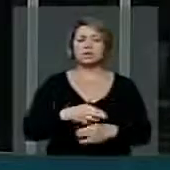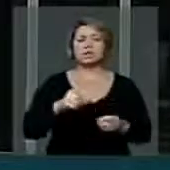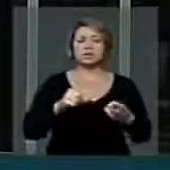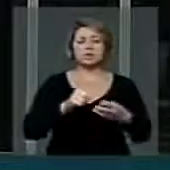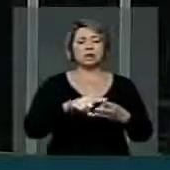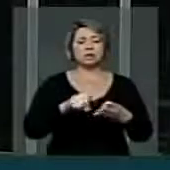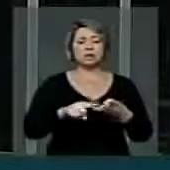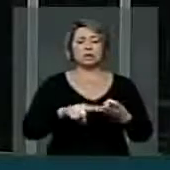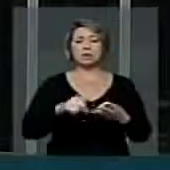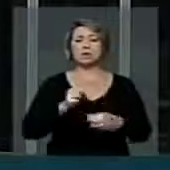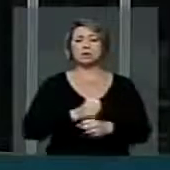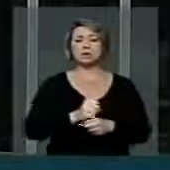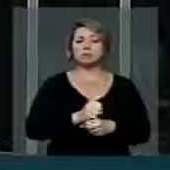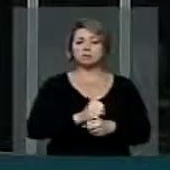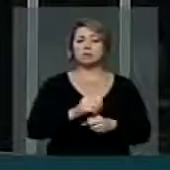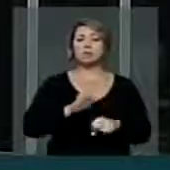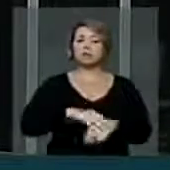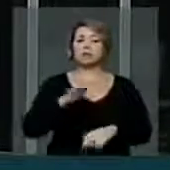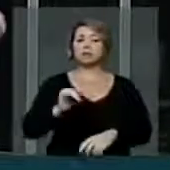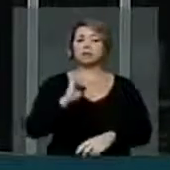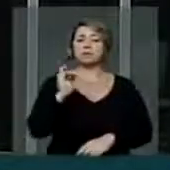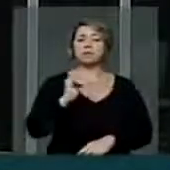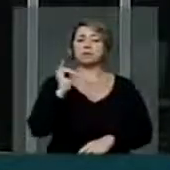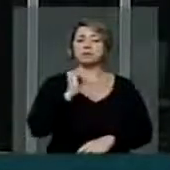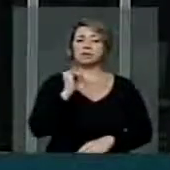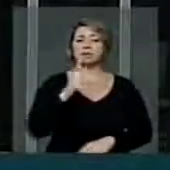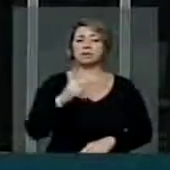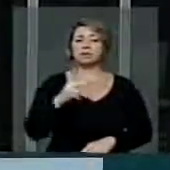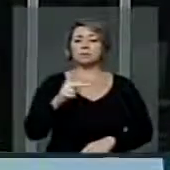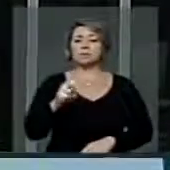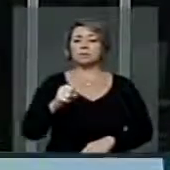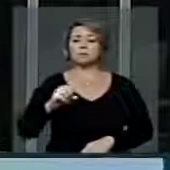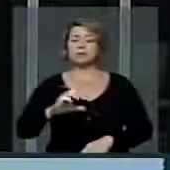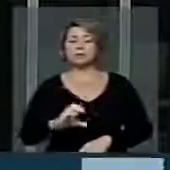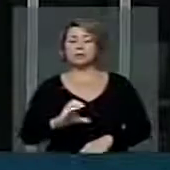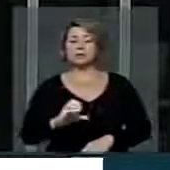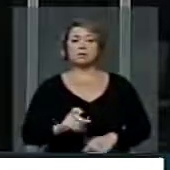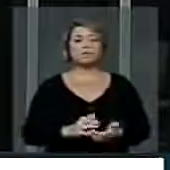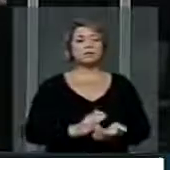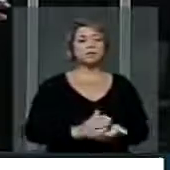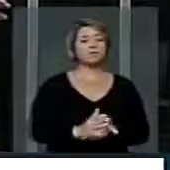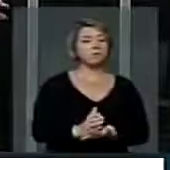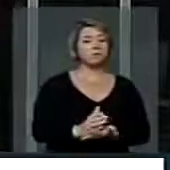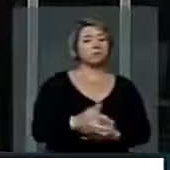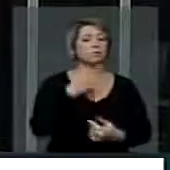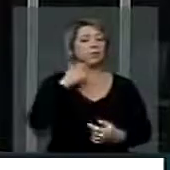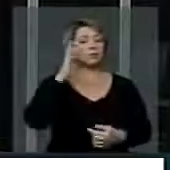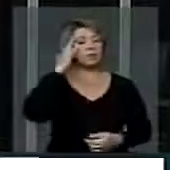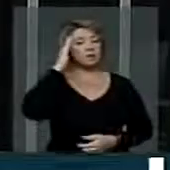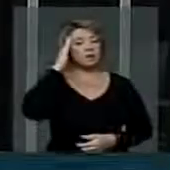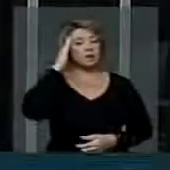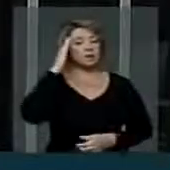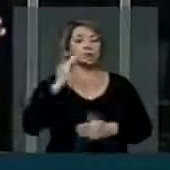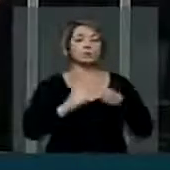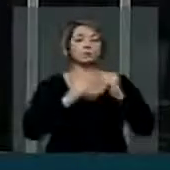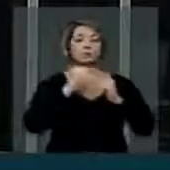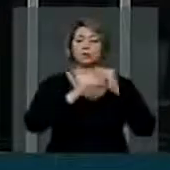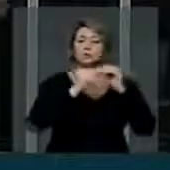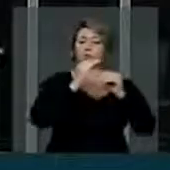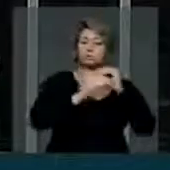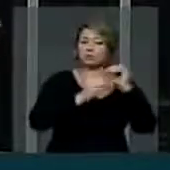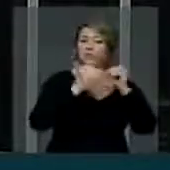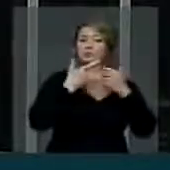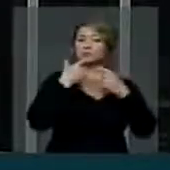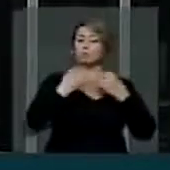anos. Isso era ponto fundamental e o PSC, a partir de agora, com esse entendimento que sendo construído, nós